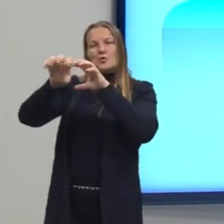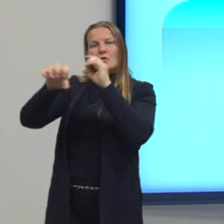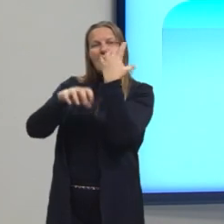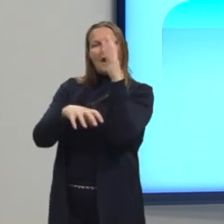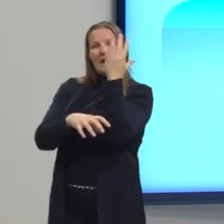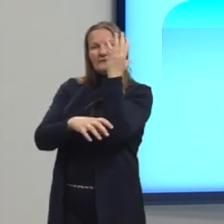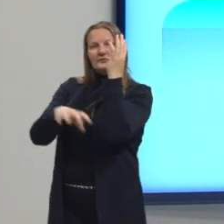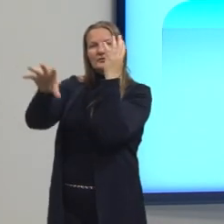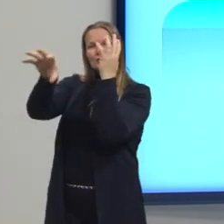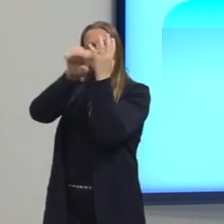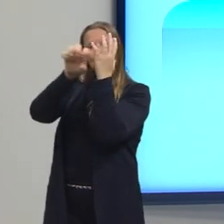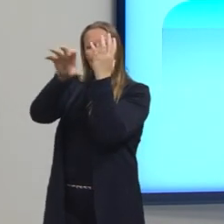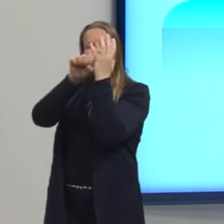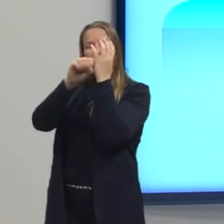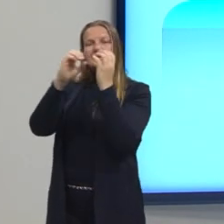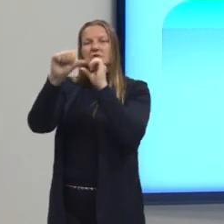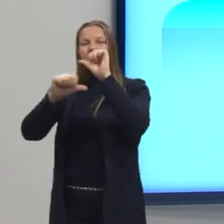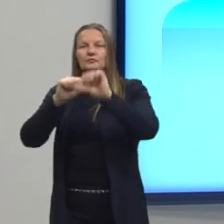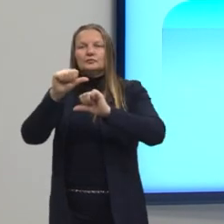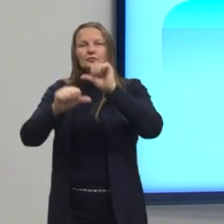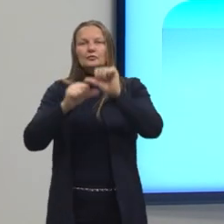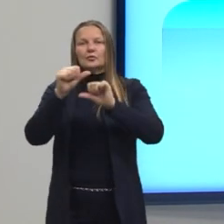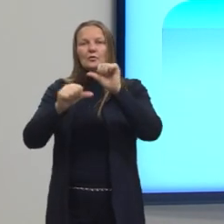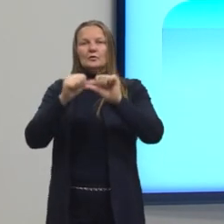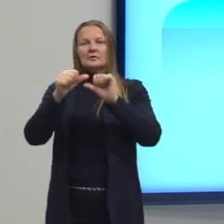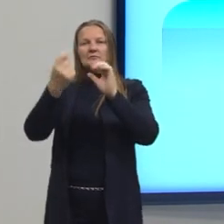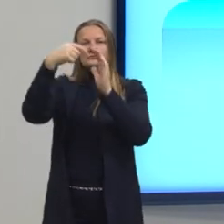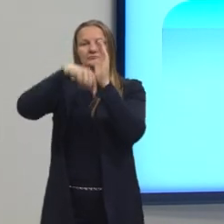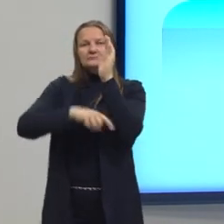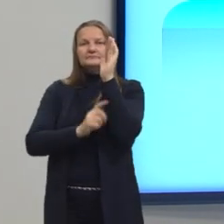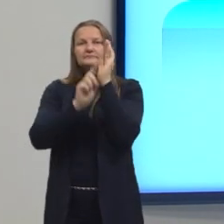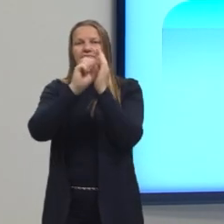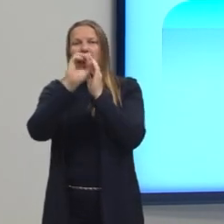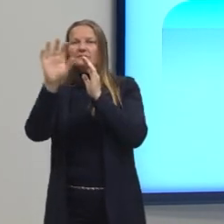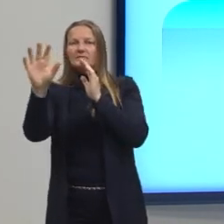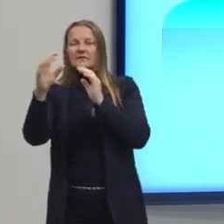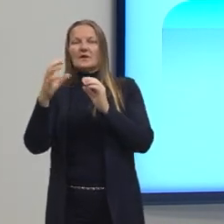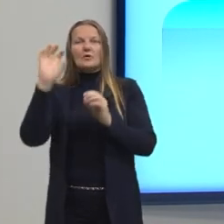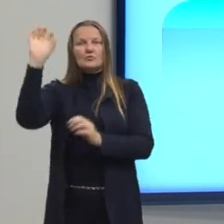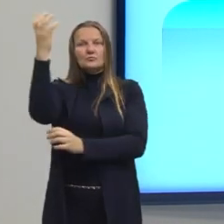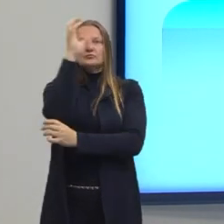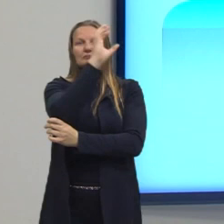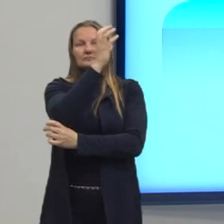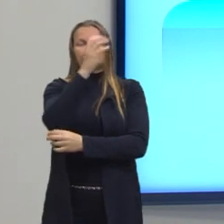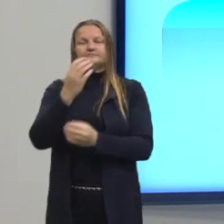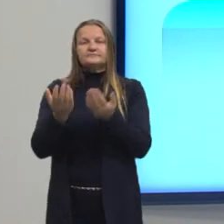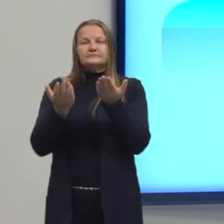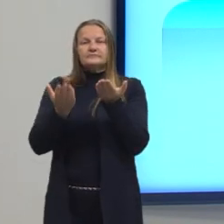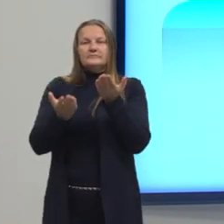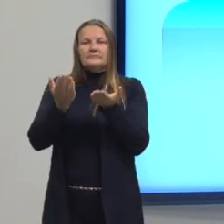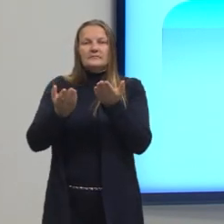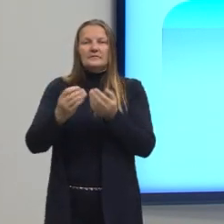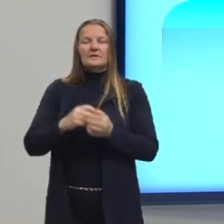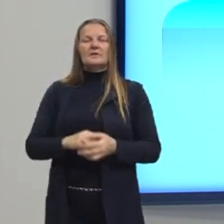esse dióxido de carbono. Então, favorecendo, então, o clima, auxiliando o equilíbrio do clima.